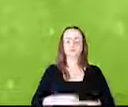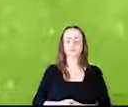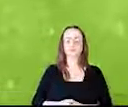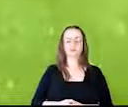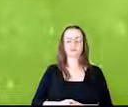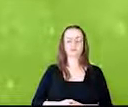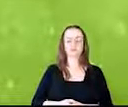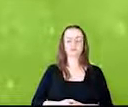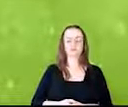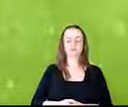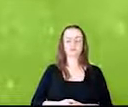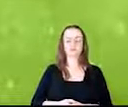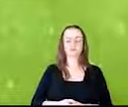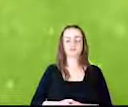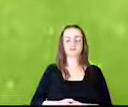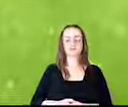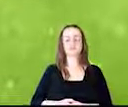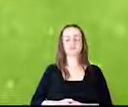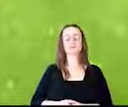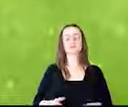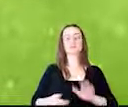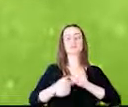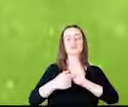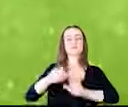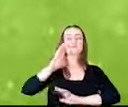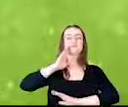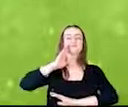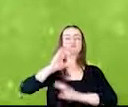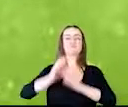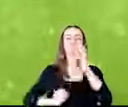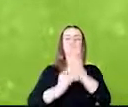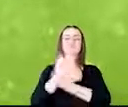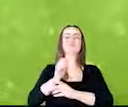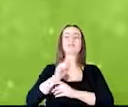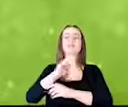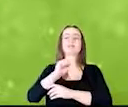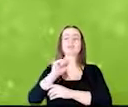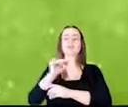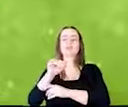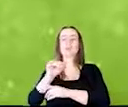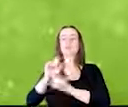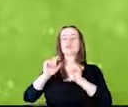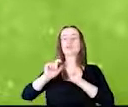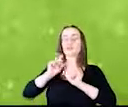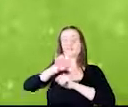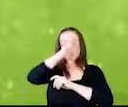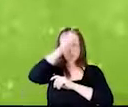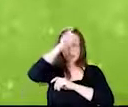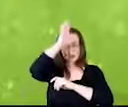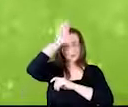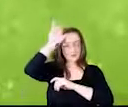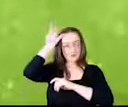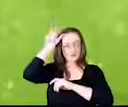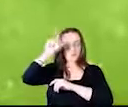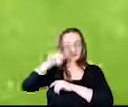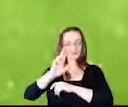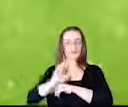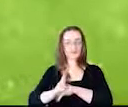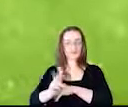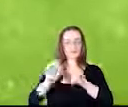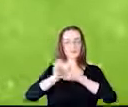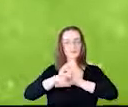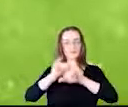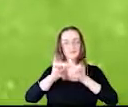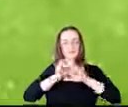Aqui, mostrando quais são os principais produtores de soja, onde é que está a Amazônia principalmente, que é uma questão recorrente nessas conferências do